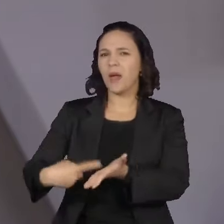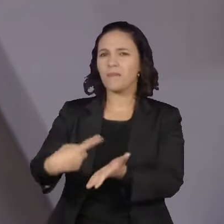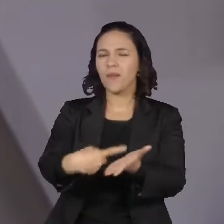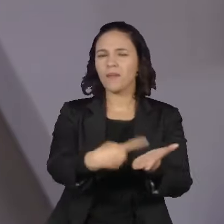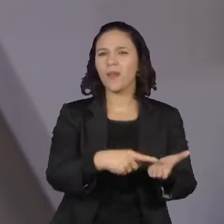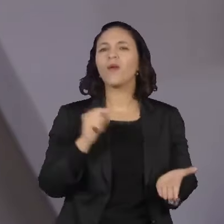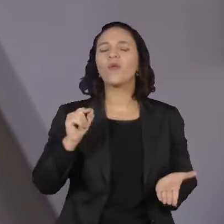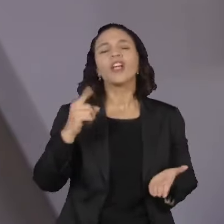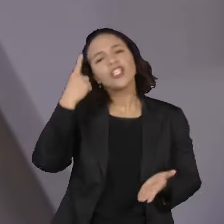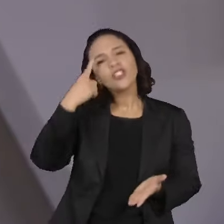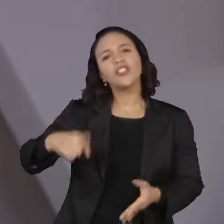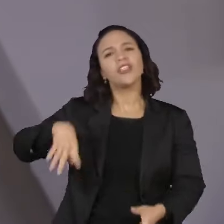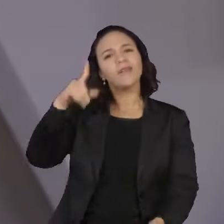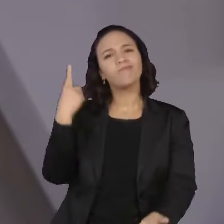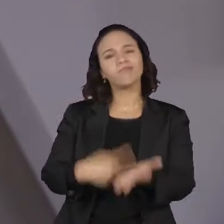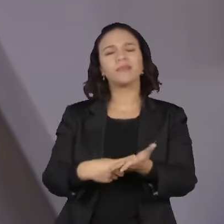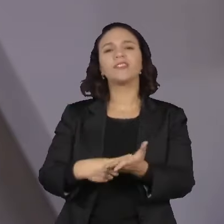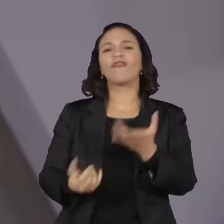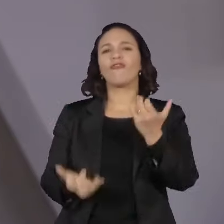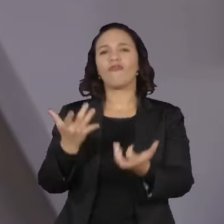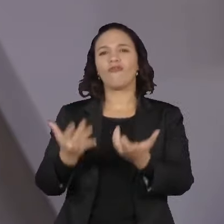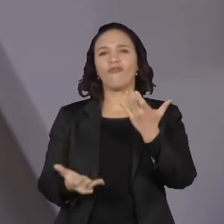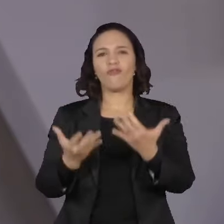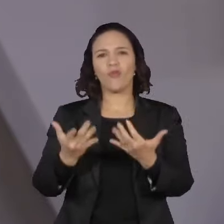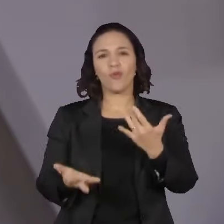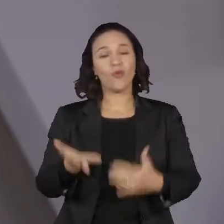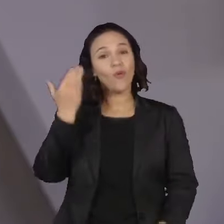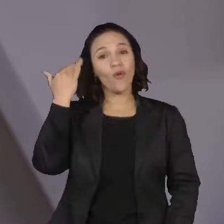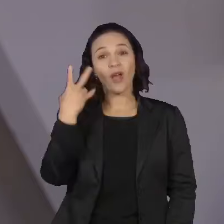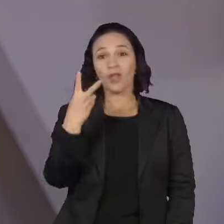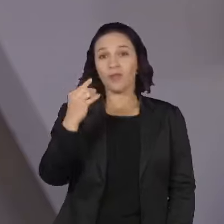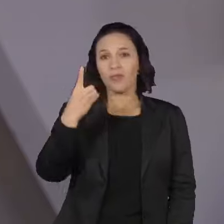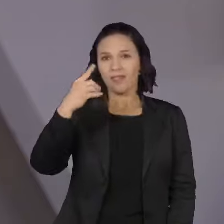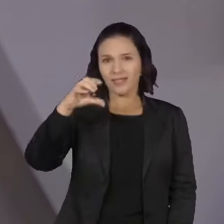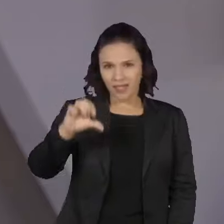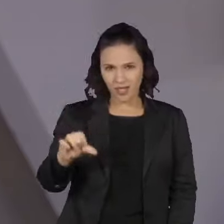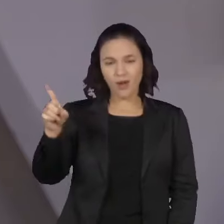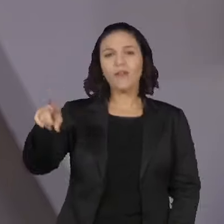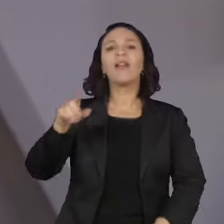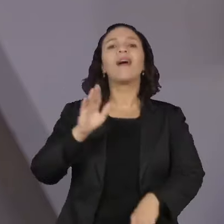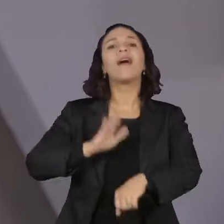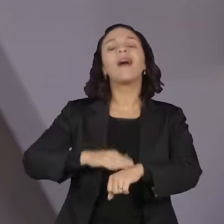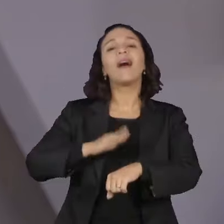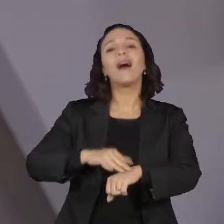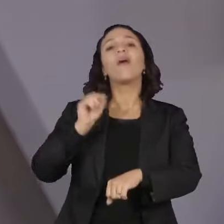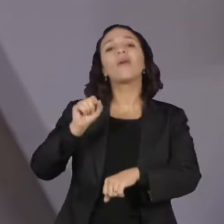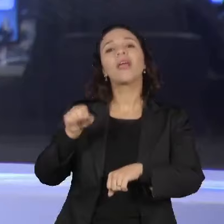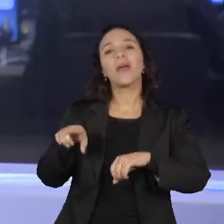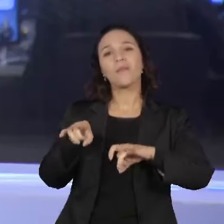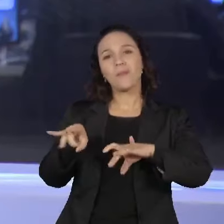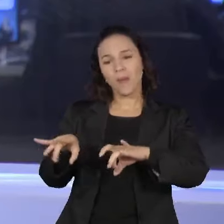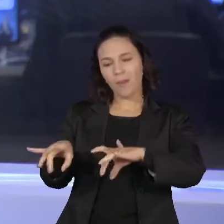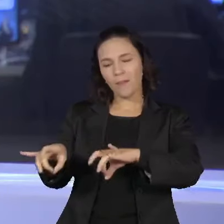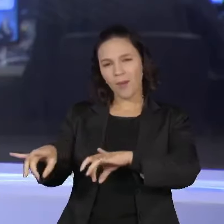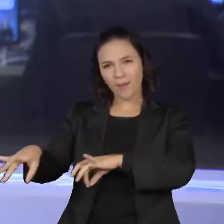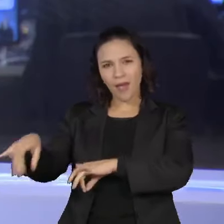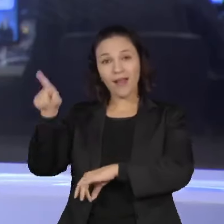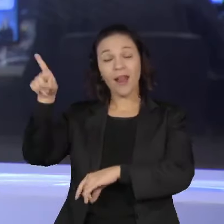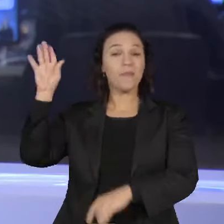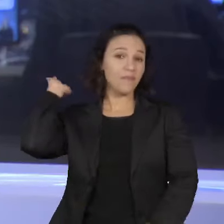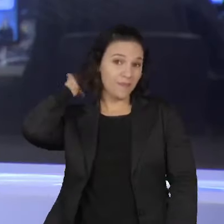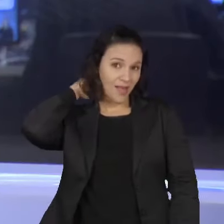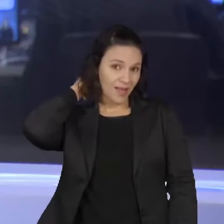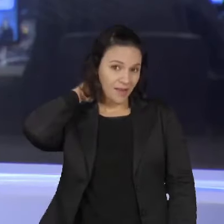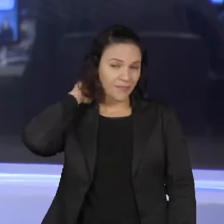o Dia do Fogo, realizado em agosto de 2019 por produtores rurais do Pará. Nessa